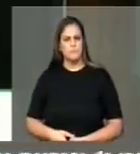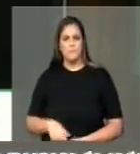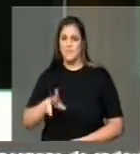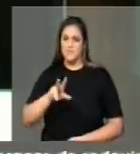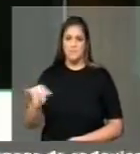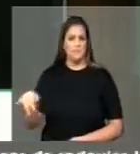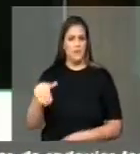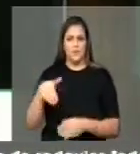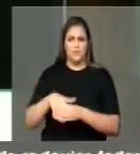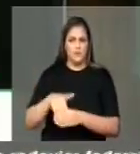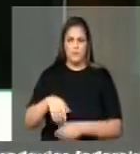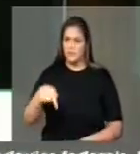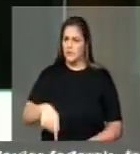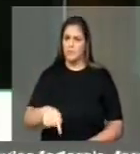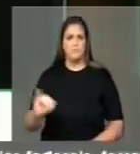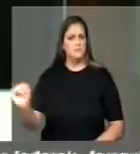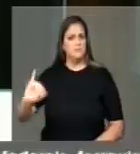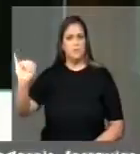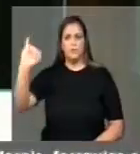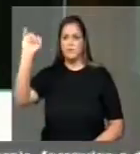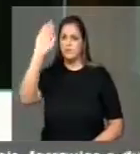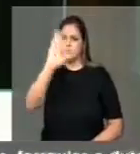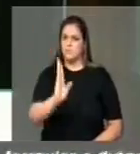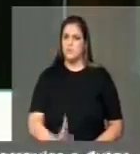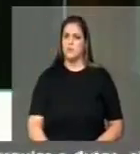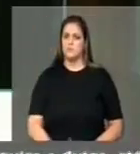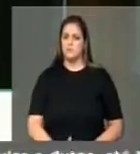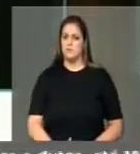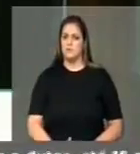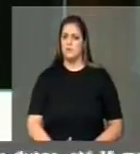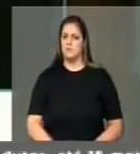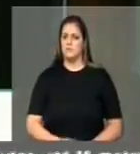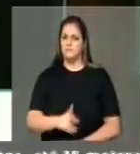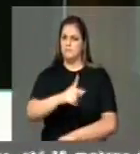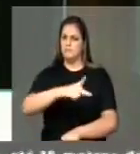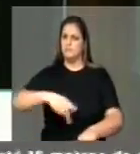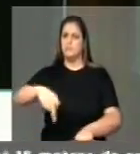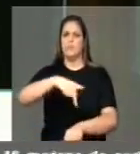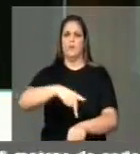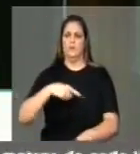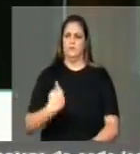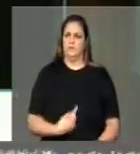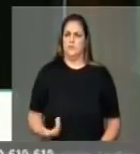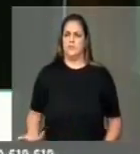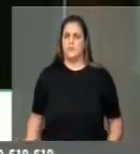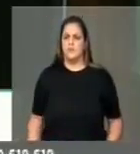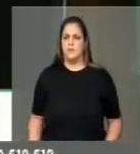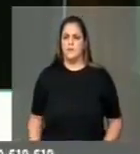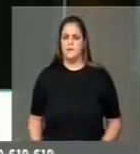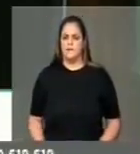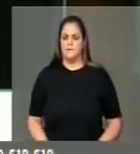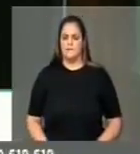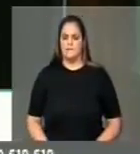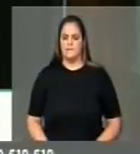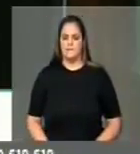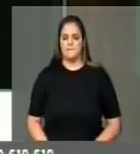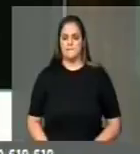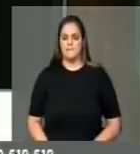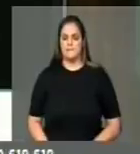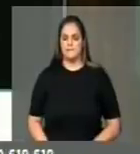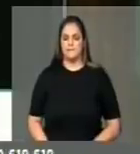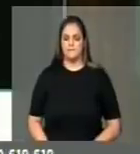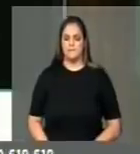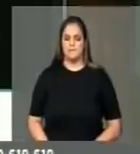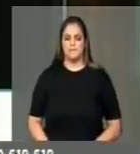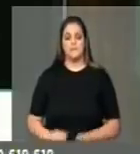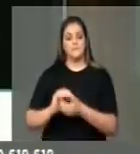fazer é de extrema importância para o nosso país, para a nossa nação. Gostaria de cumprimentar aqui a nossa